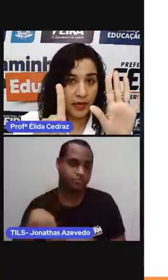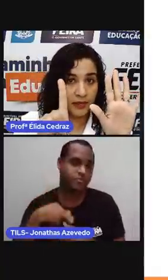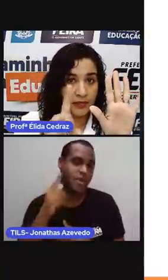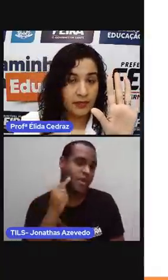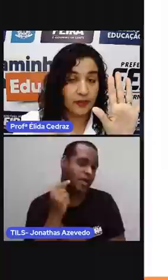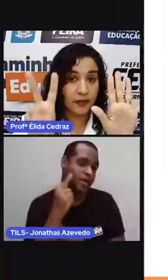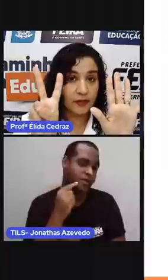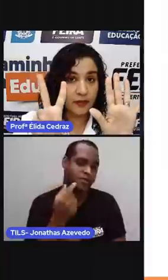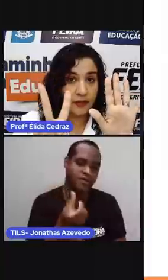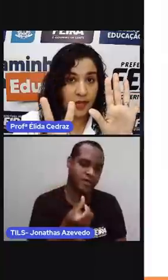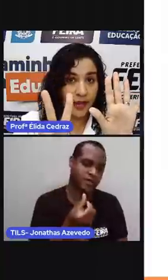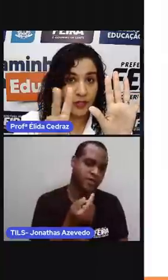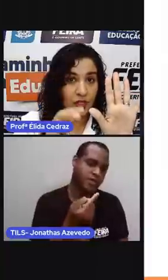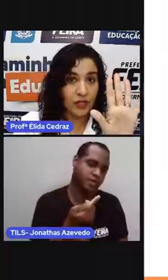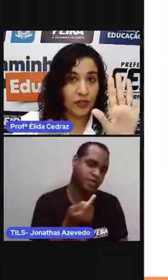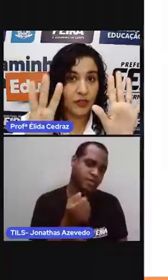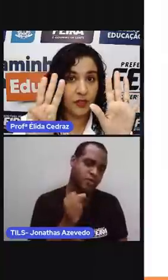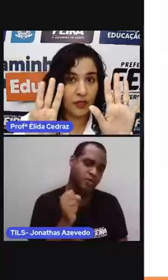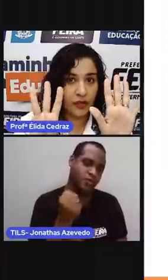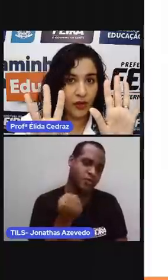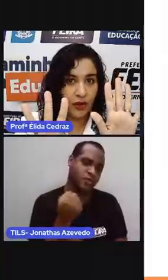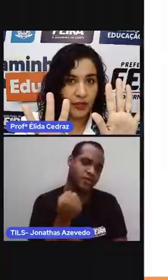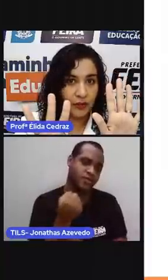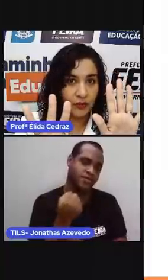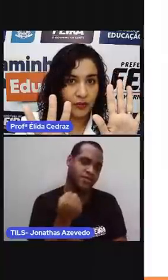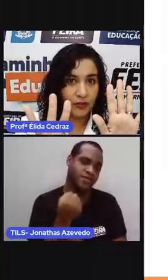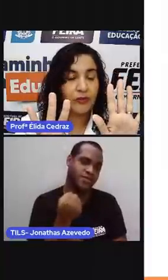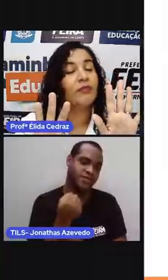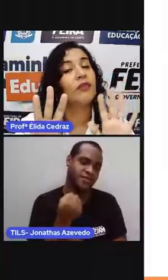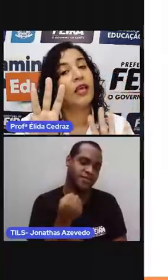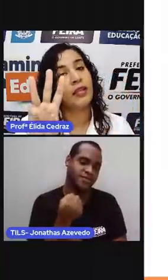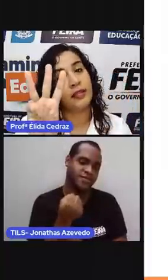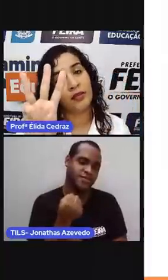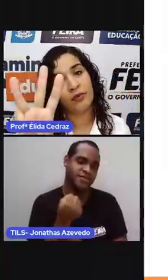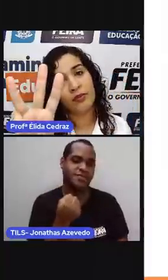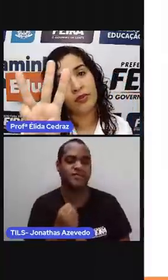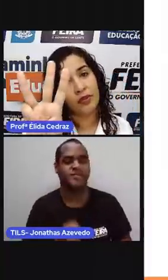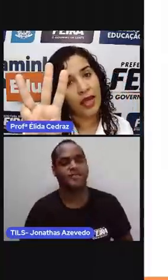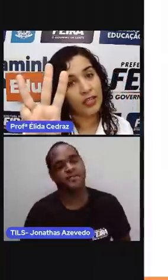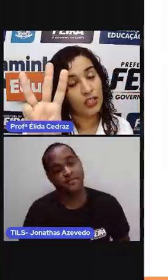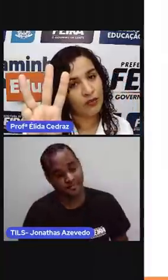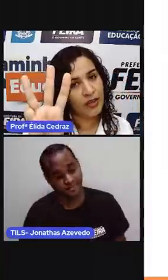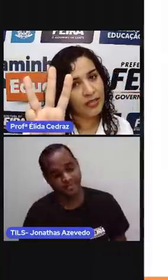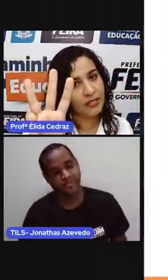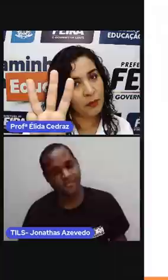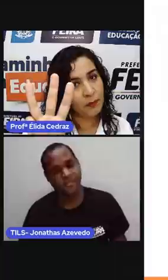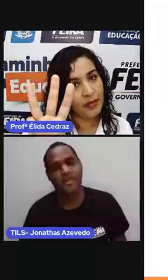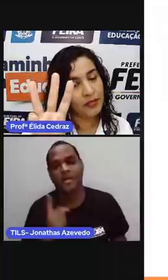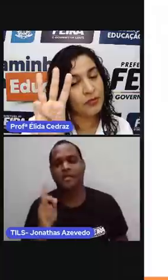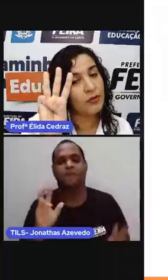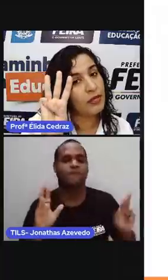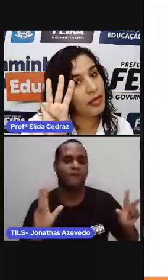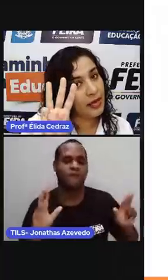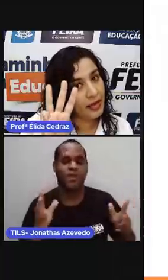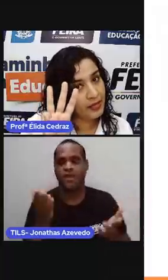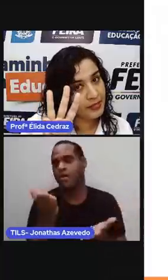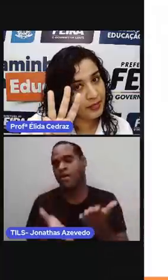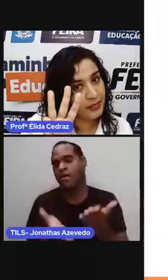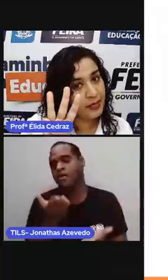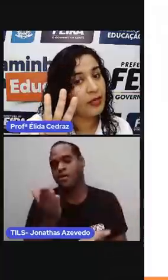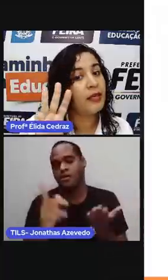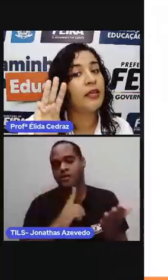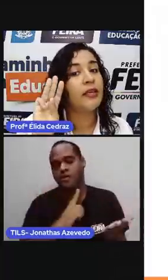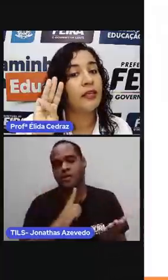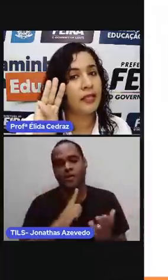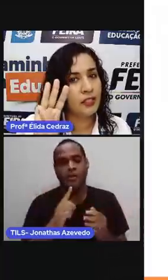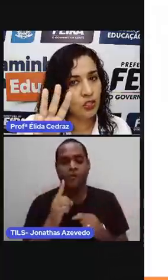Seis. Sete. Oito. Então, a diferença do peso é essa